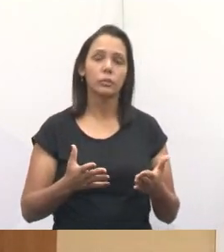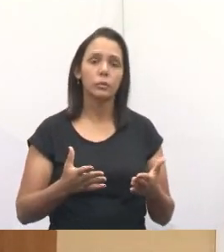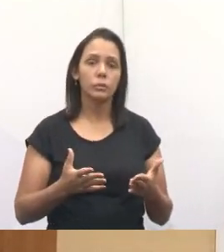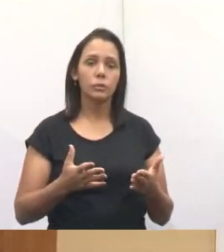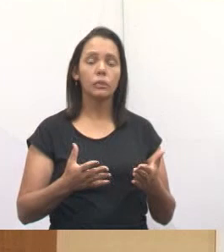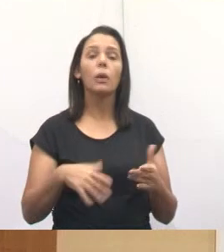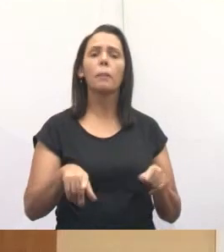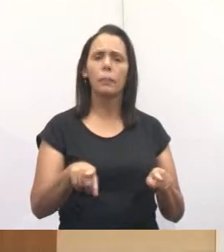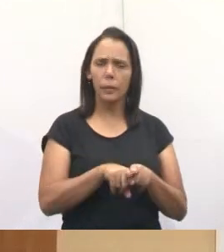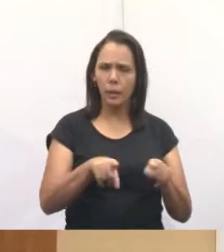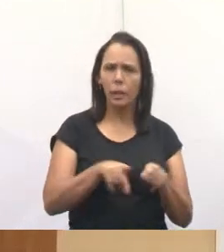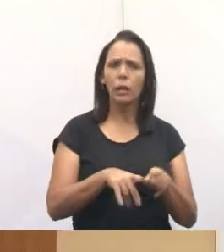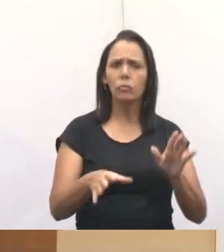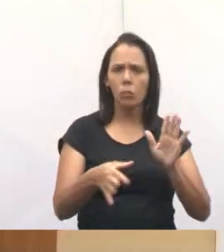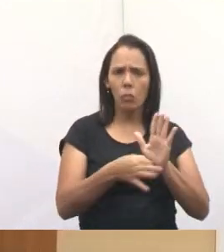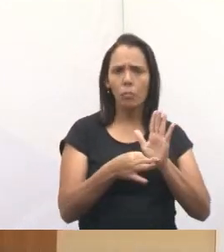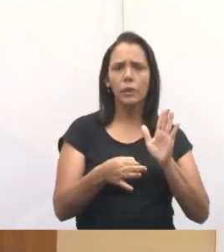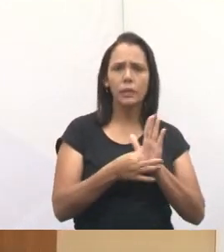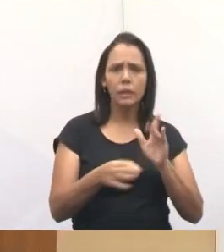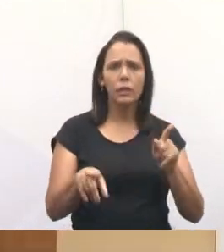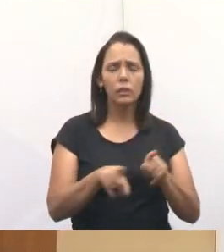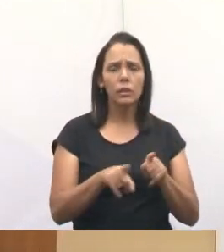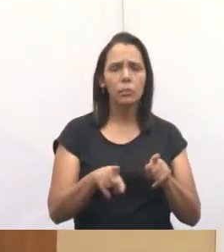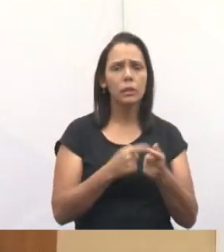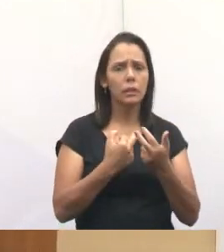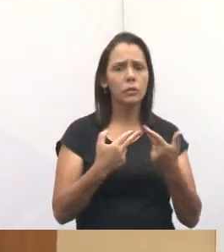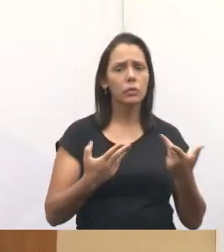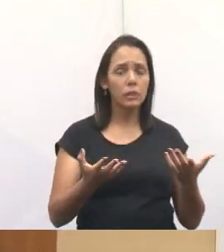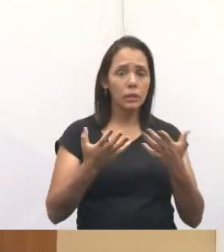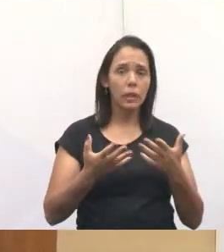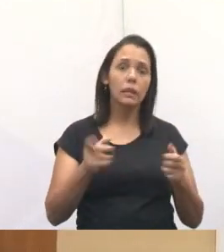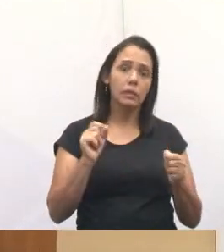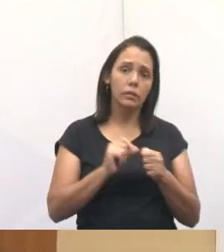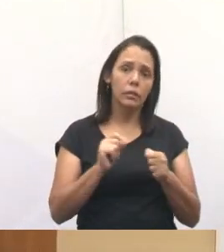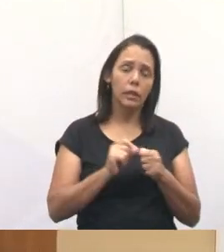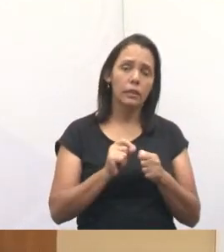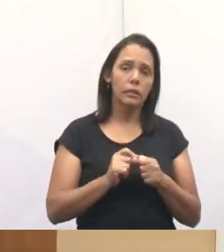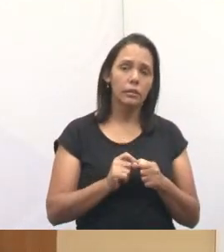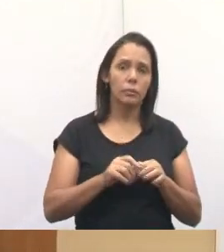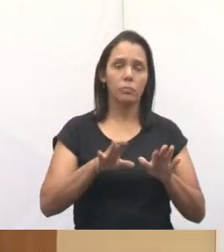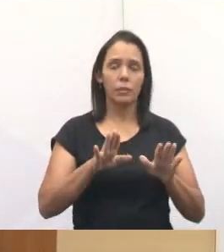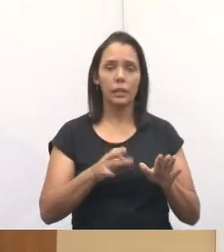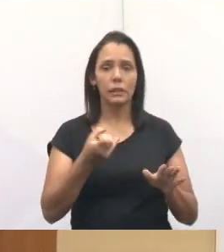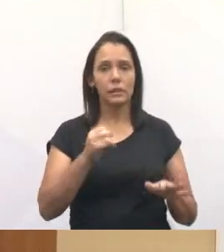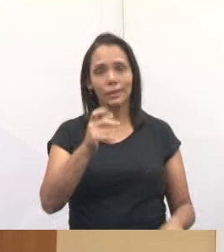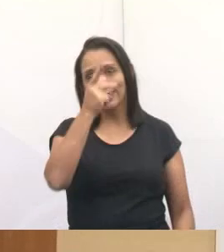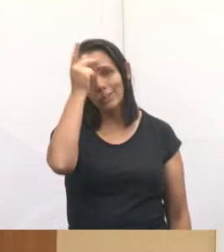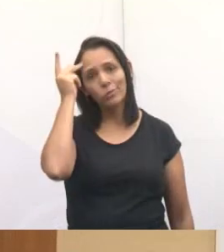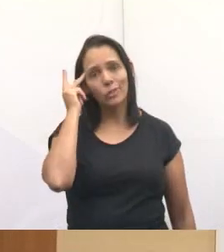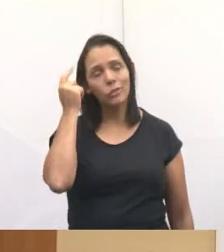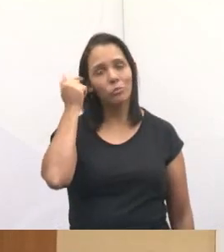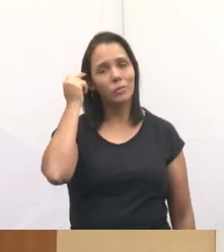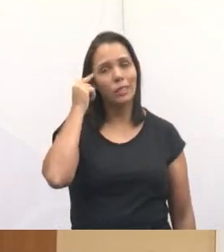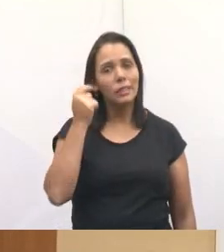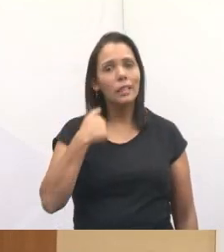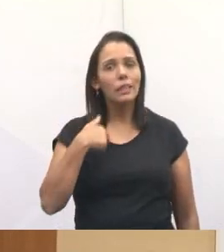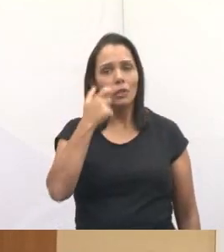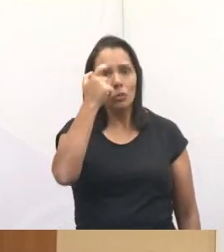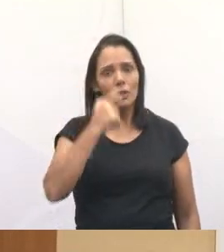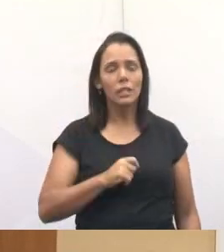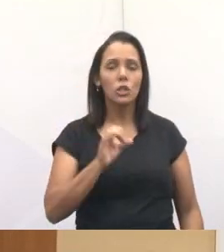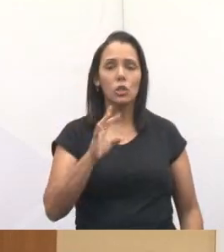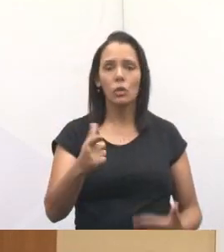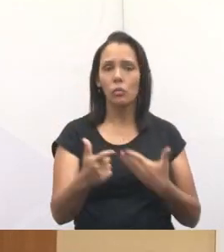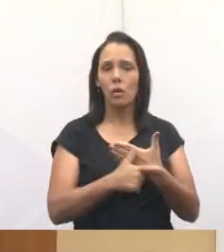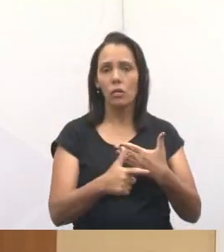E dê a sua sugestão do que você gostaria que fizesse. Agora, quem pensa que eu estou aqui somente com a função de recolher todos os